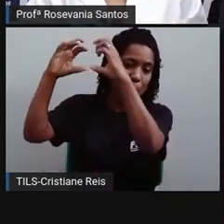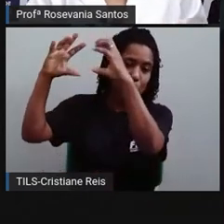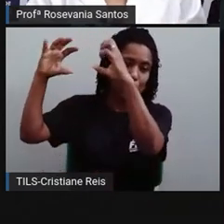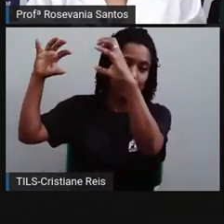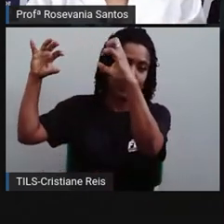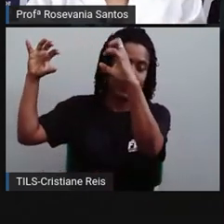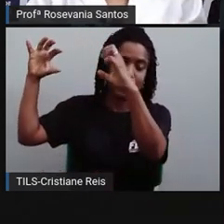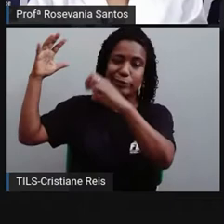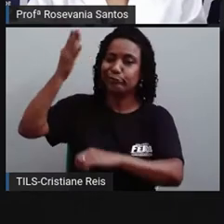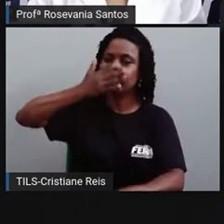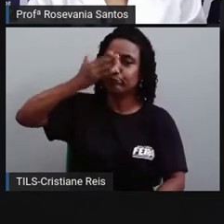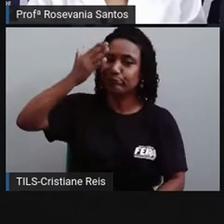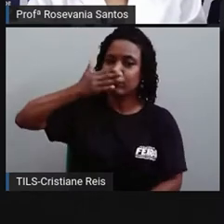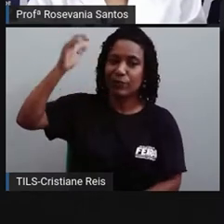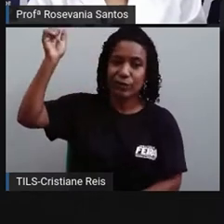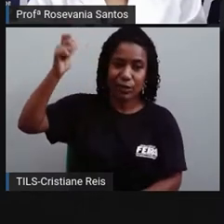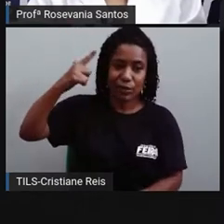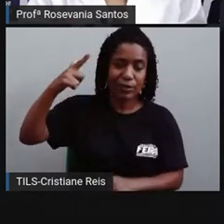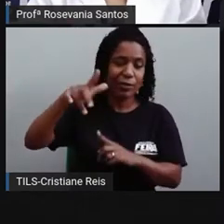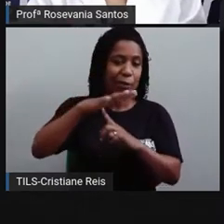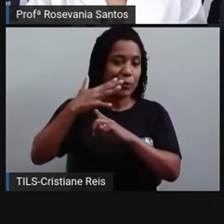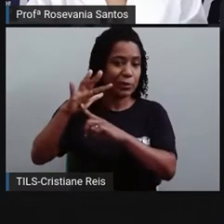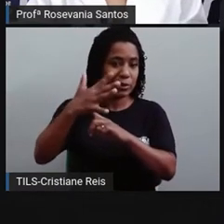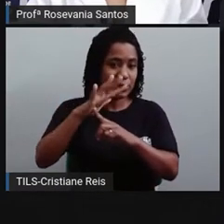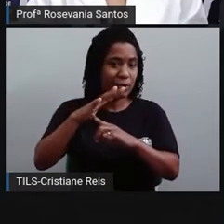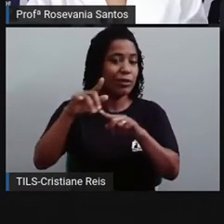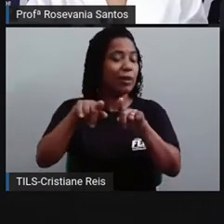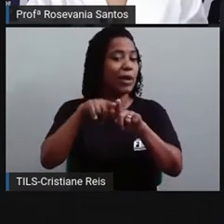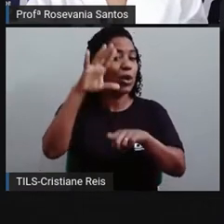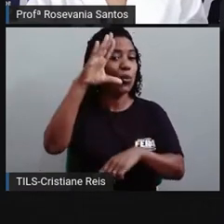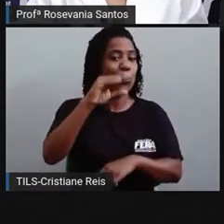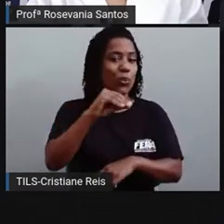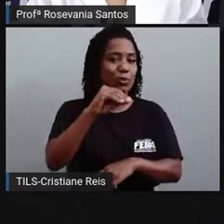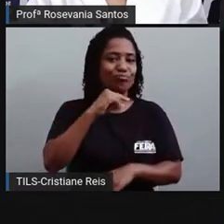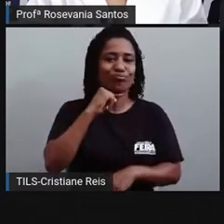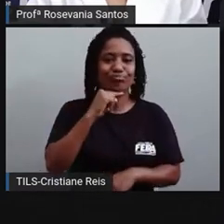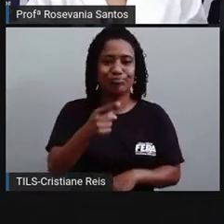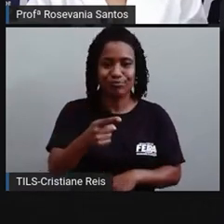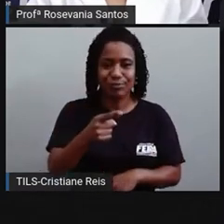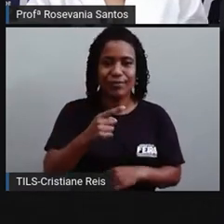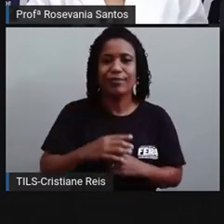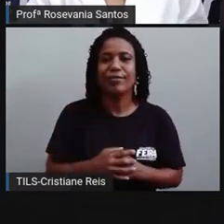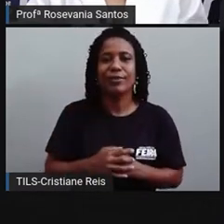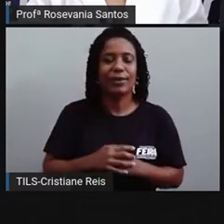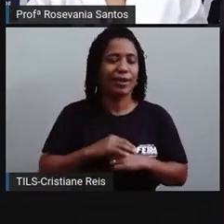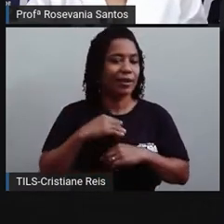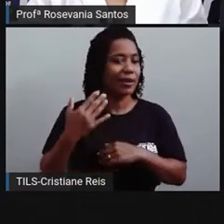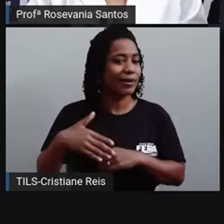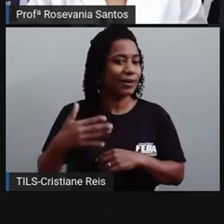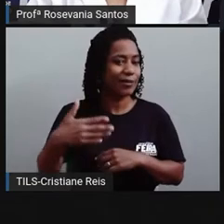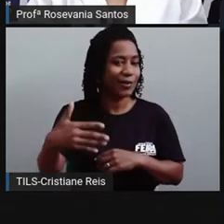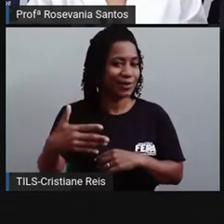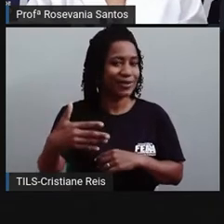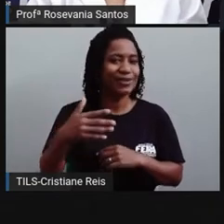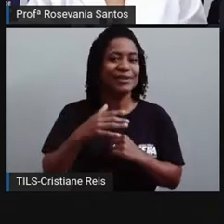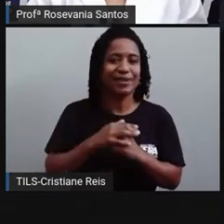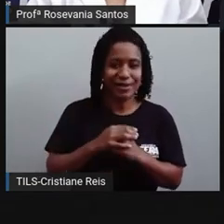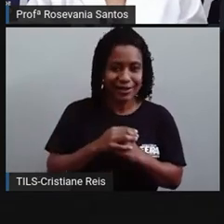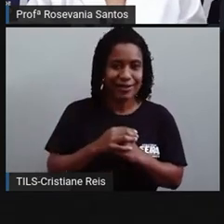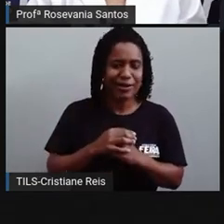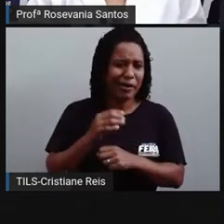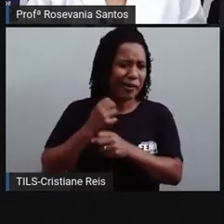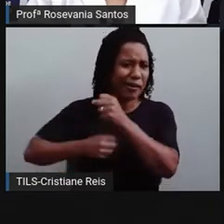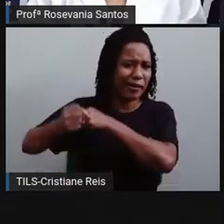depender da estação do ano, e assim, excessivamente. Bom, durante muito tempo, se utilizou a ampulheta, né? Que tinha essa